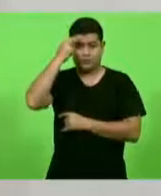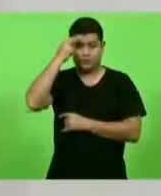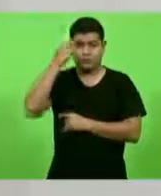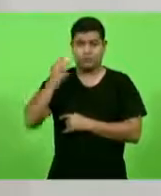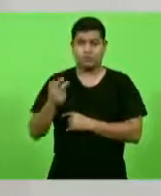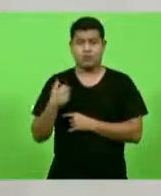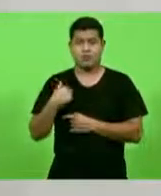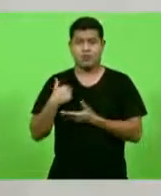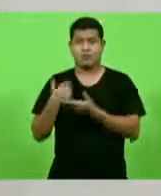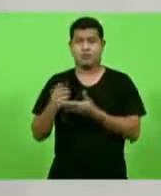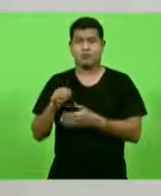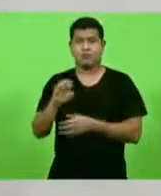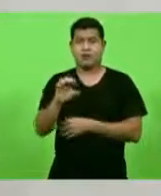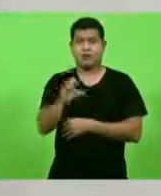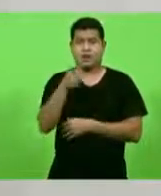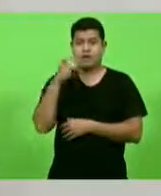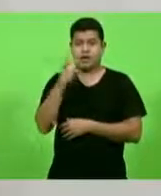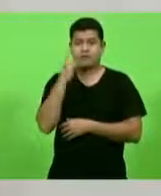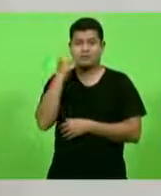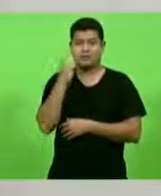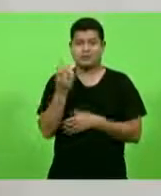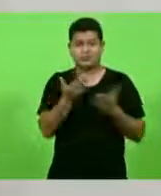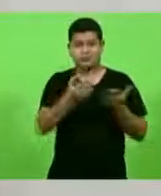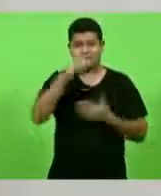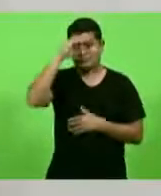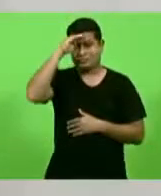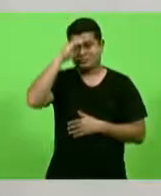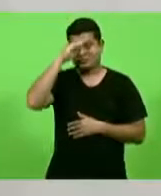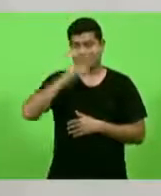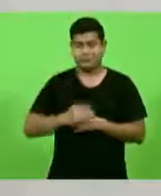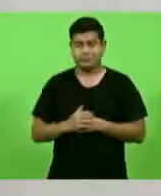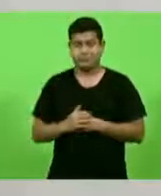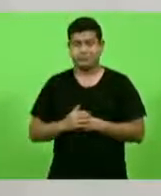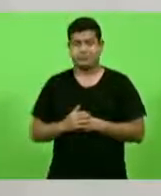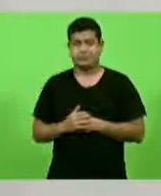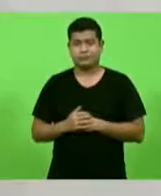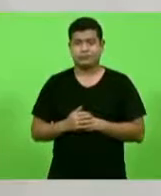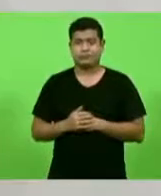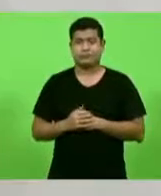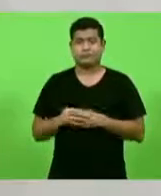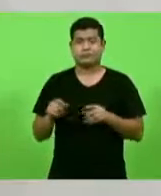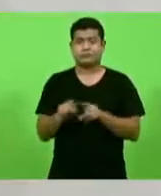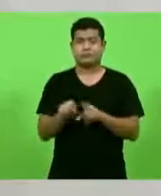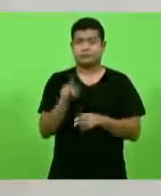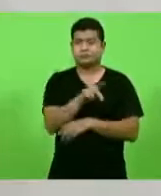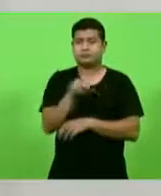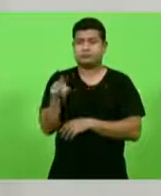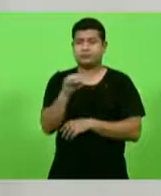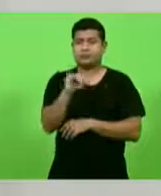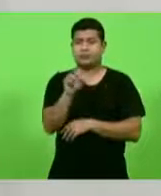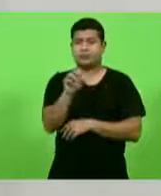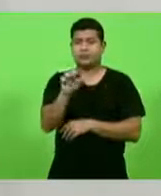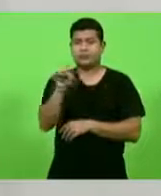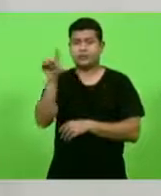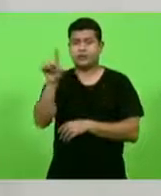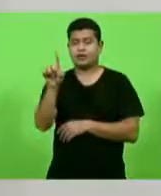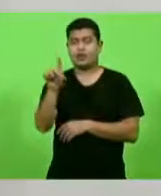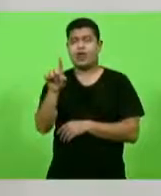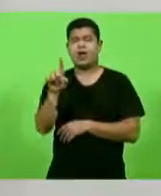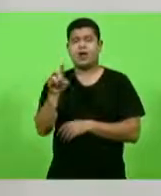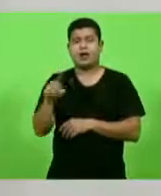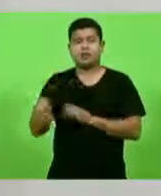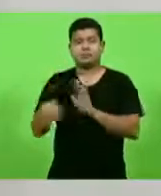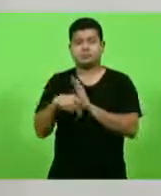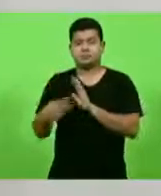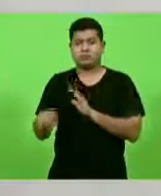Marquete, que está capitaneando tudo. Há professores como José Zomer, ambientalista de Blumenau,